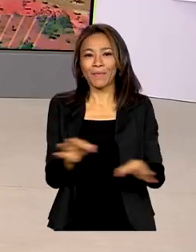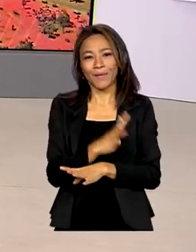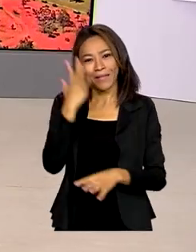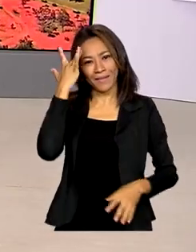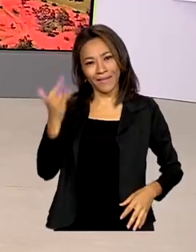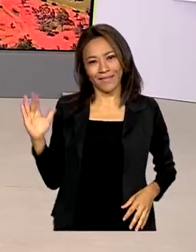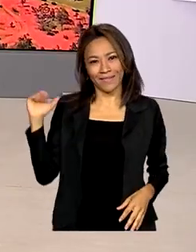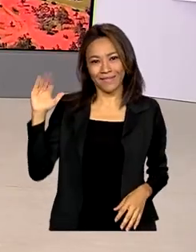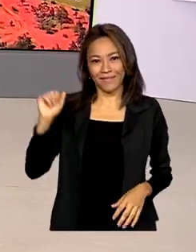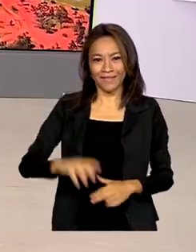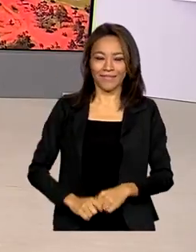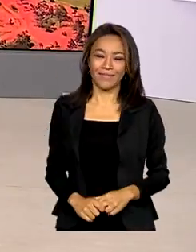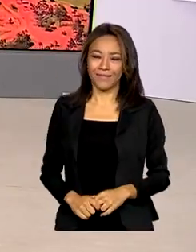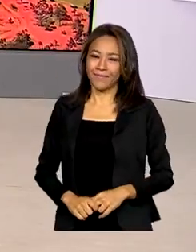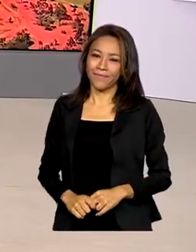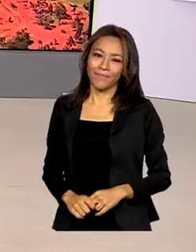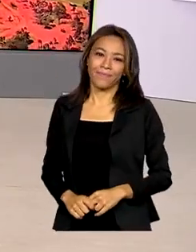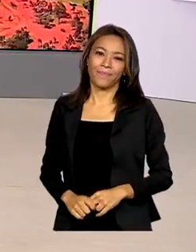amanhã. Tchau!